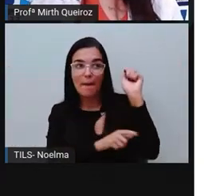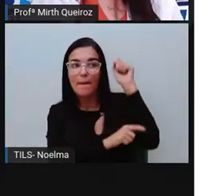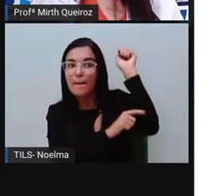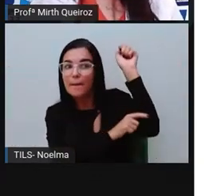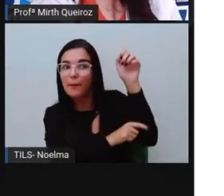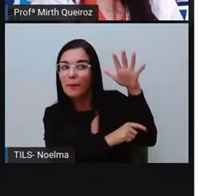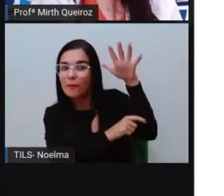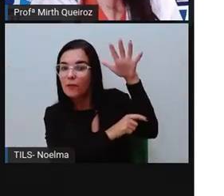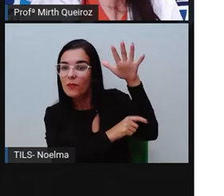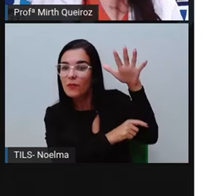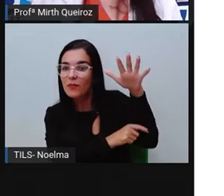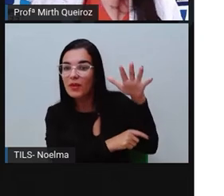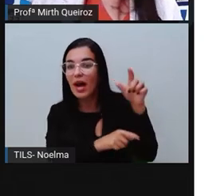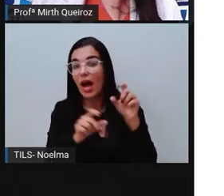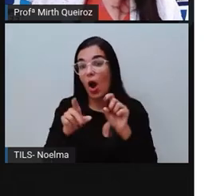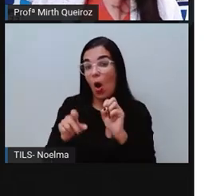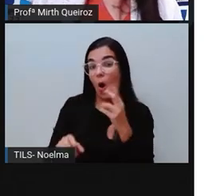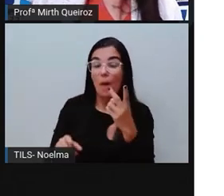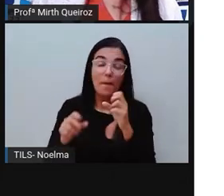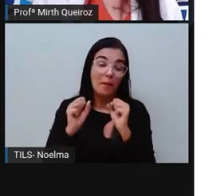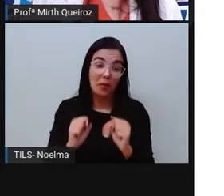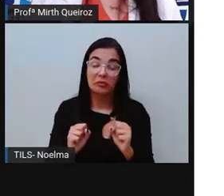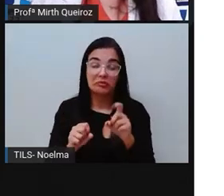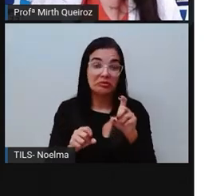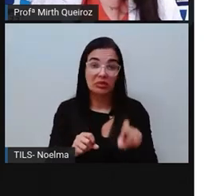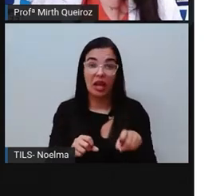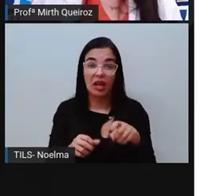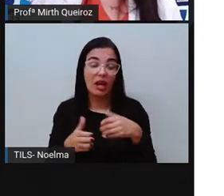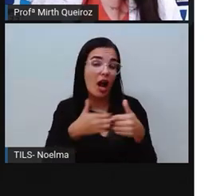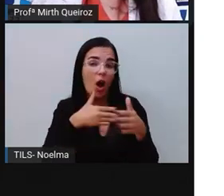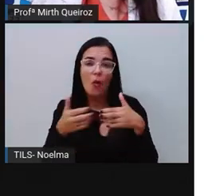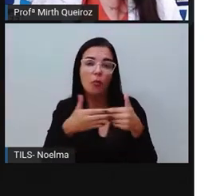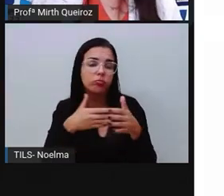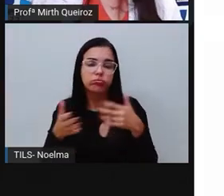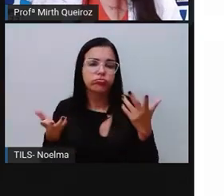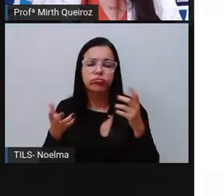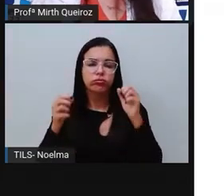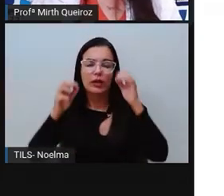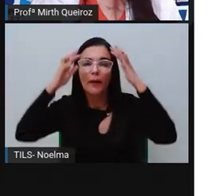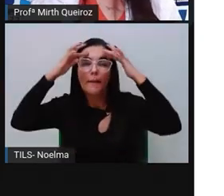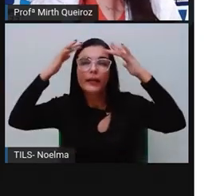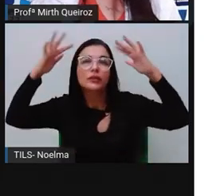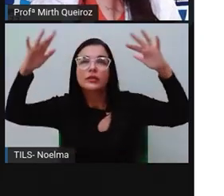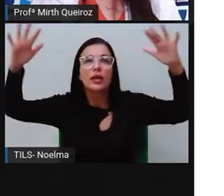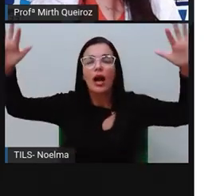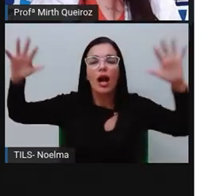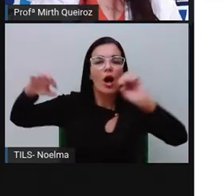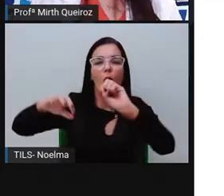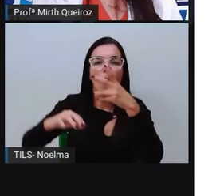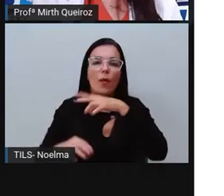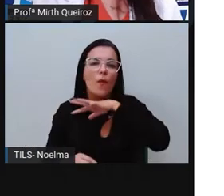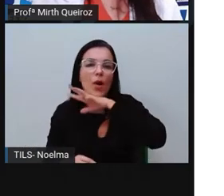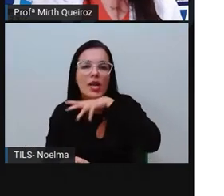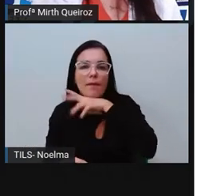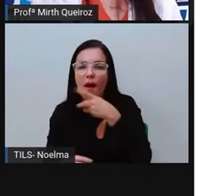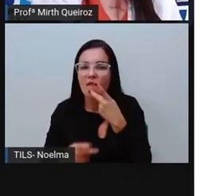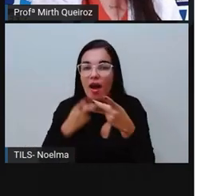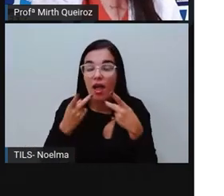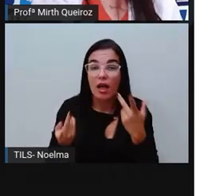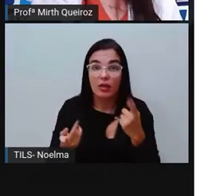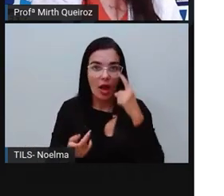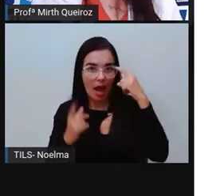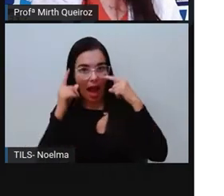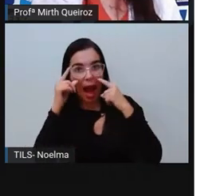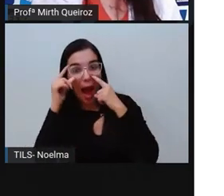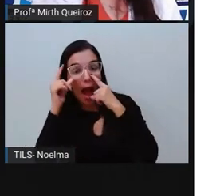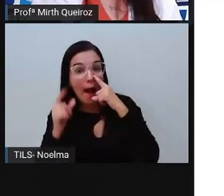fada pode ser uma fada, ou pode ser algo que é sobrenatural, que é fantasioso, como, por exemplo, um animal falando, né? A bruxa aí é um